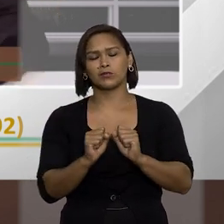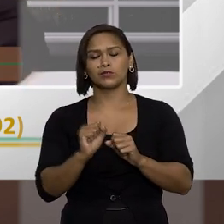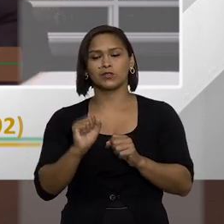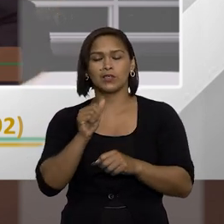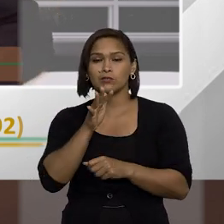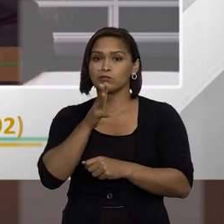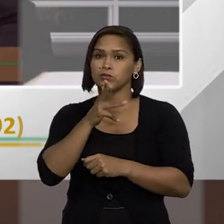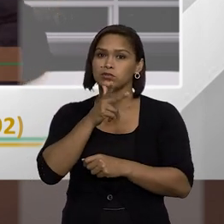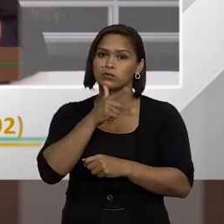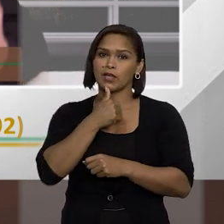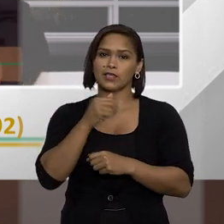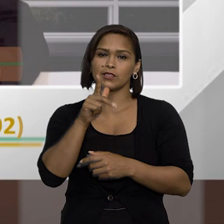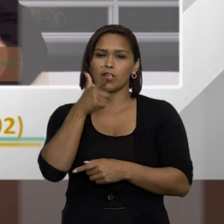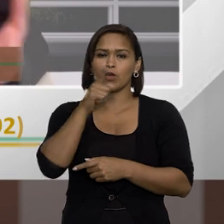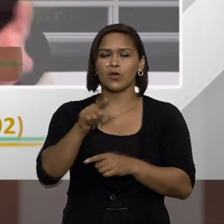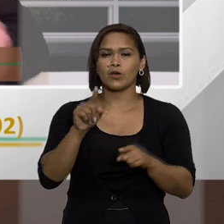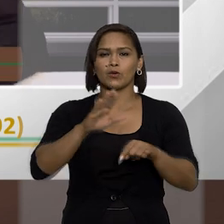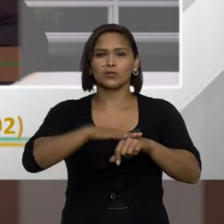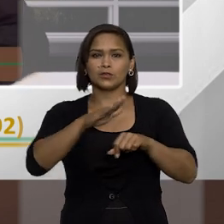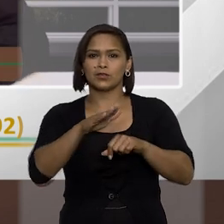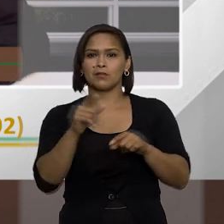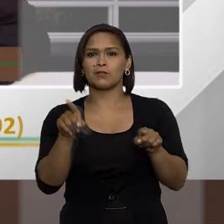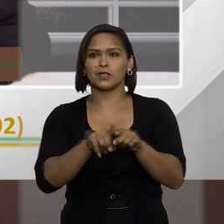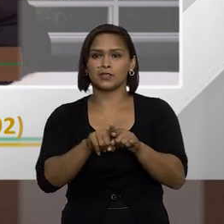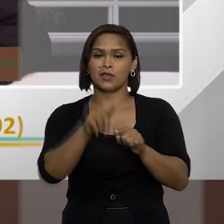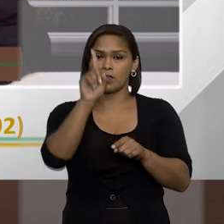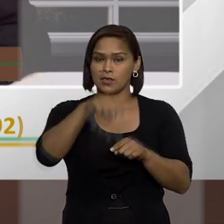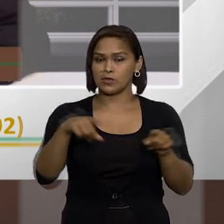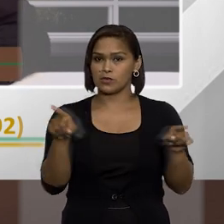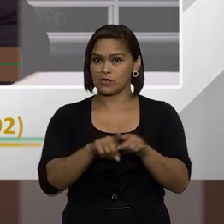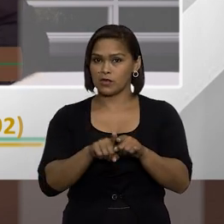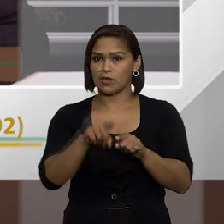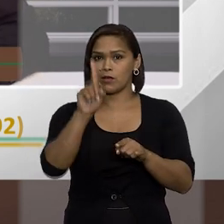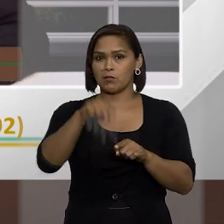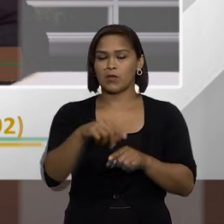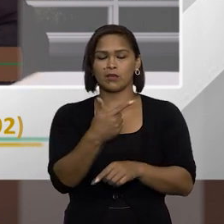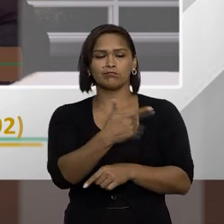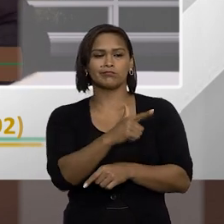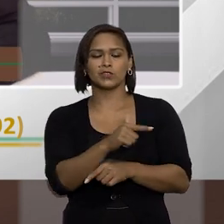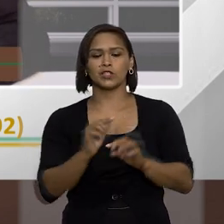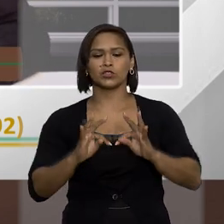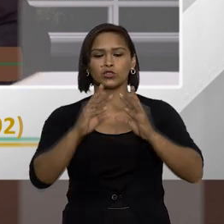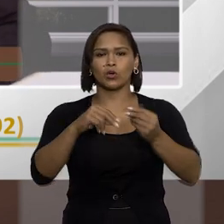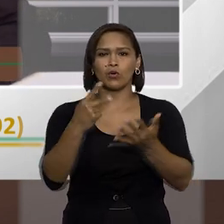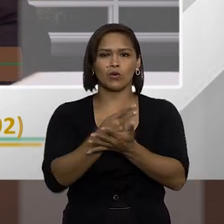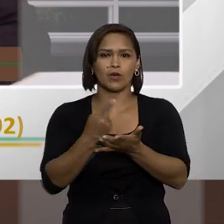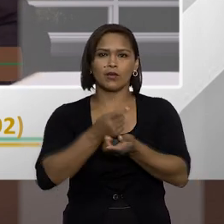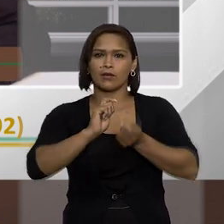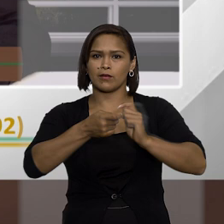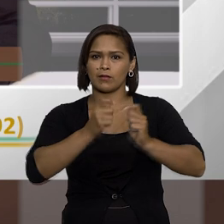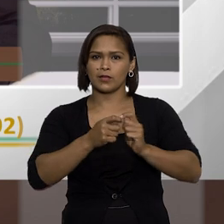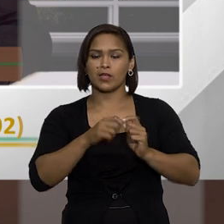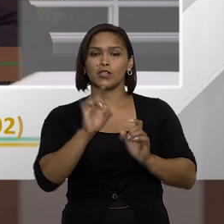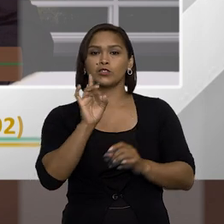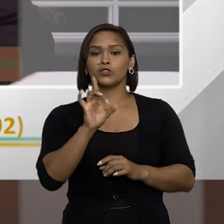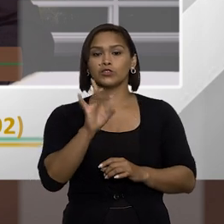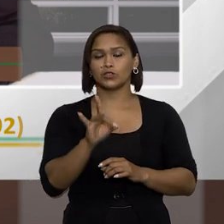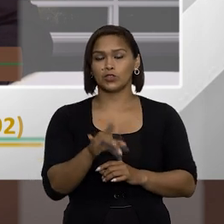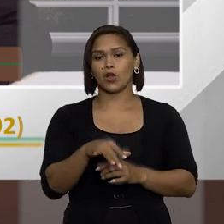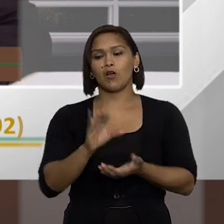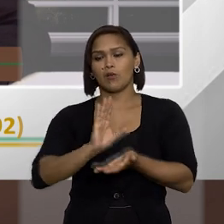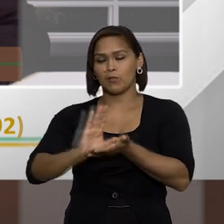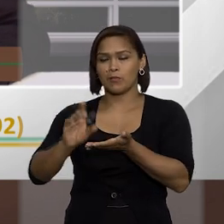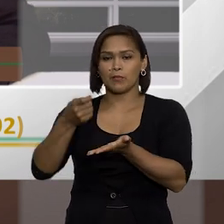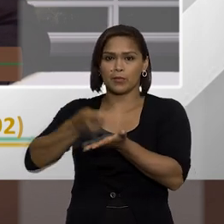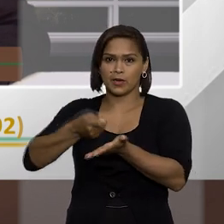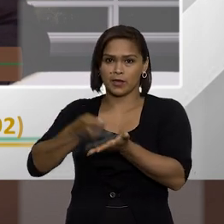seja um pouco tarde a gente já não consiga ter a mesma utilidade isso aí também não seria em todos atos de improbidade apenas para